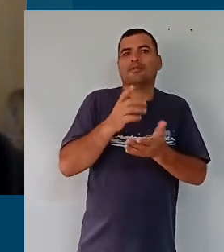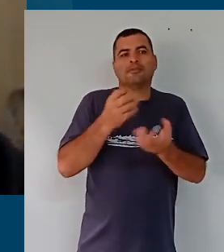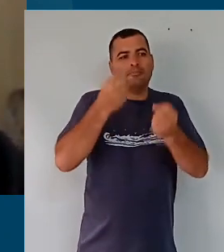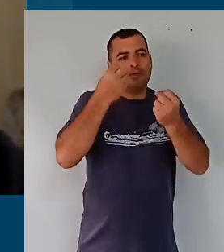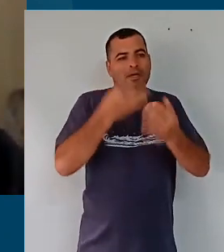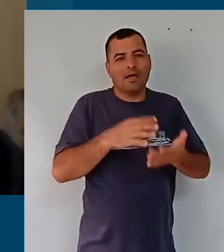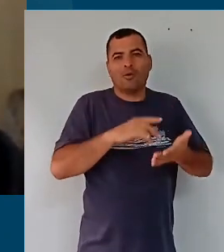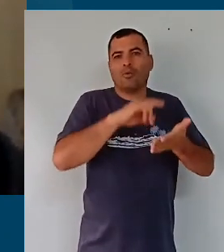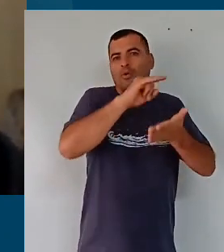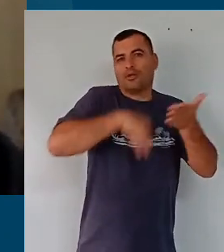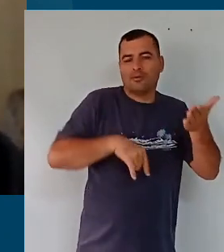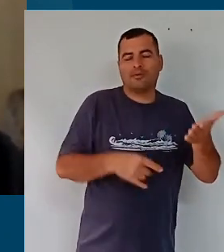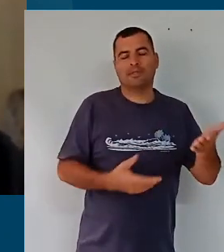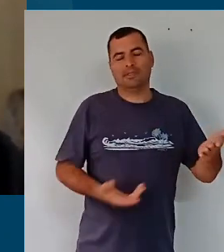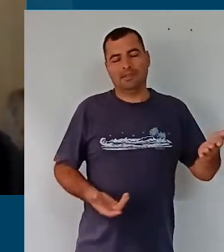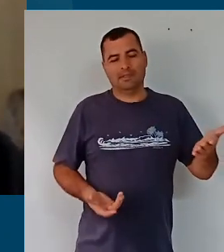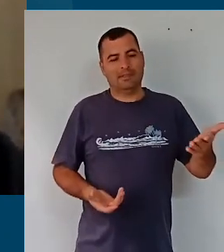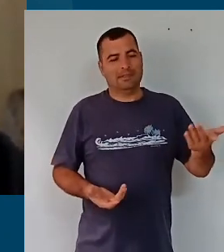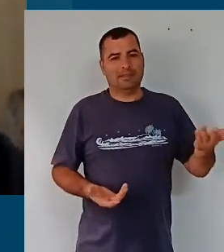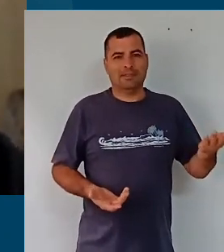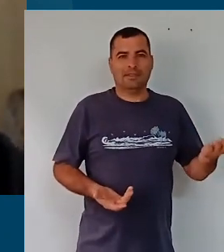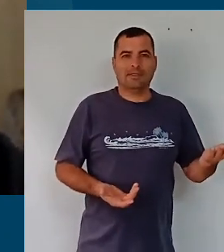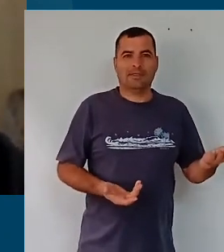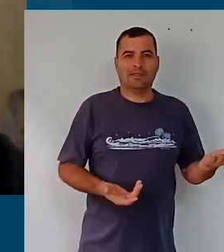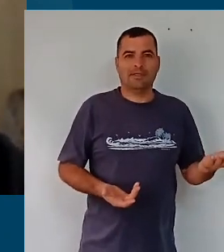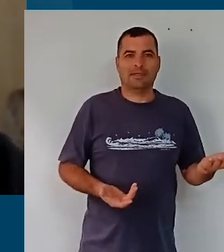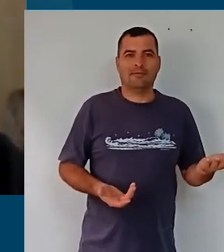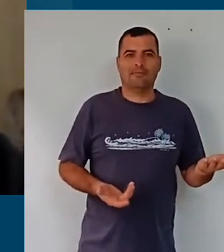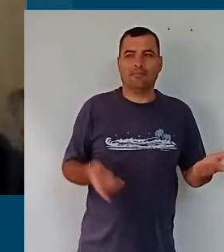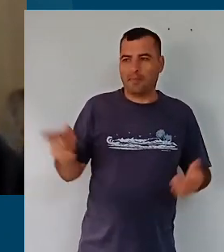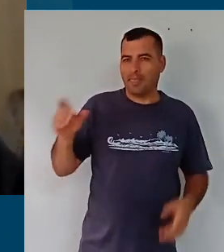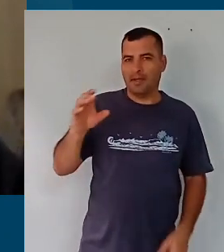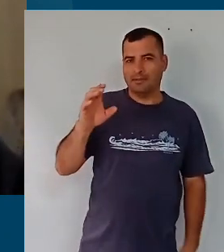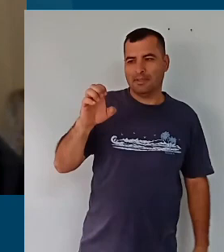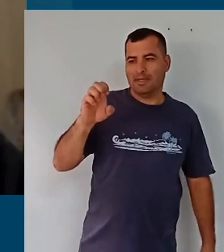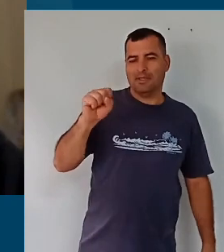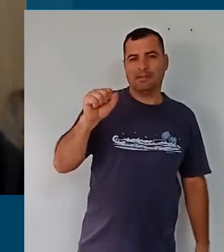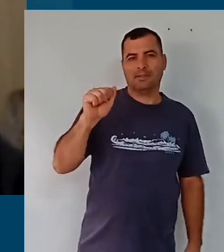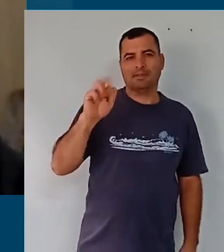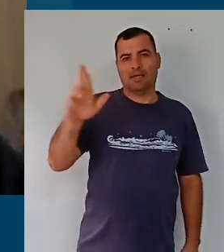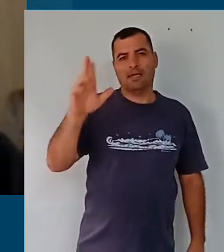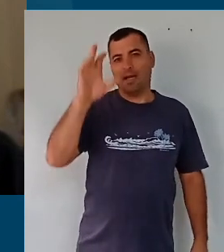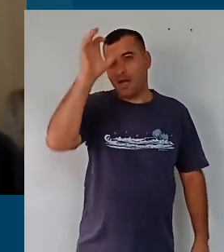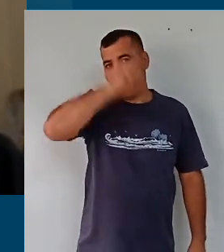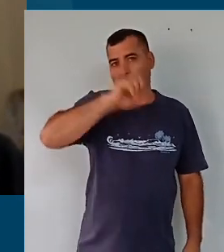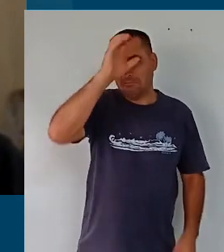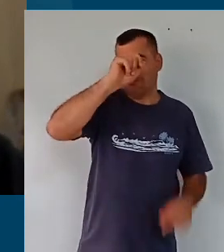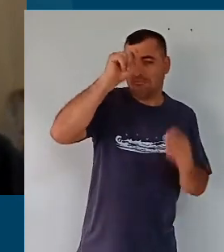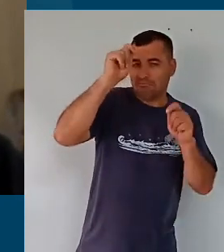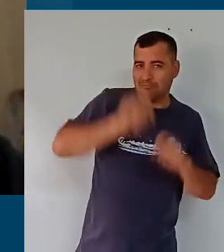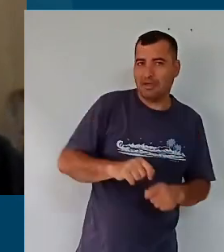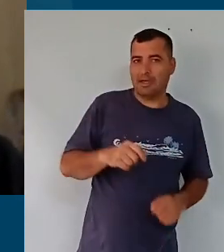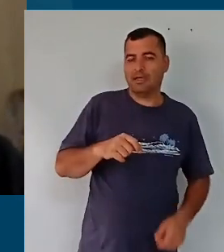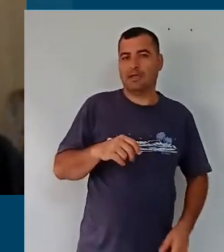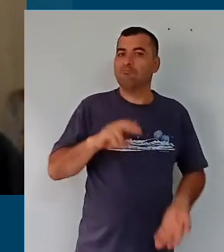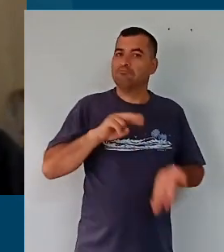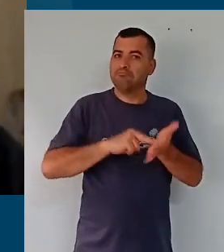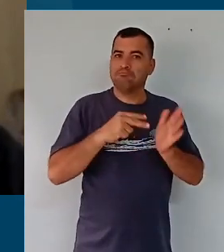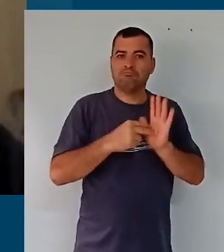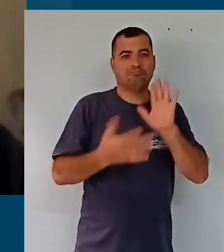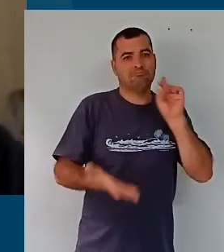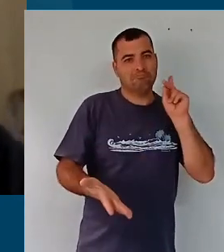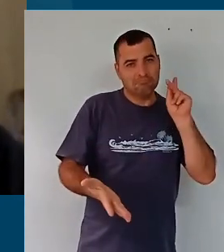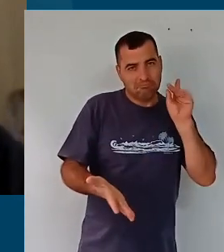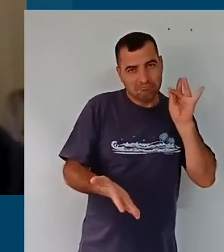currículo, né? Então, o professor César nos possibilitou aprendizagens significativas